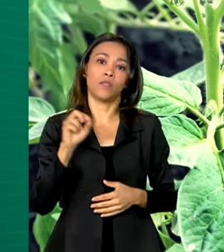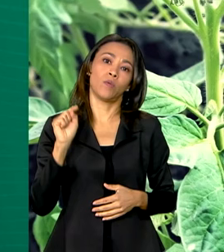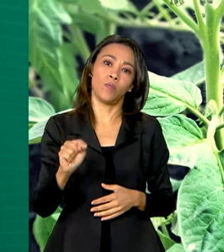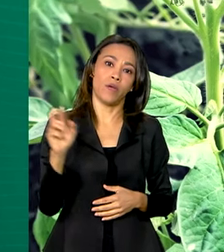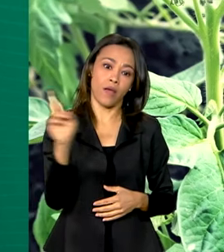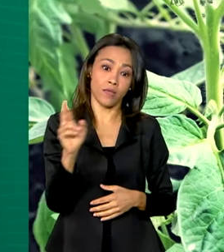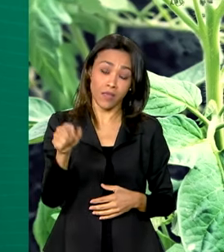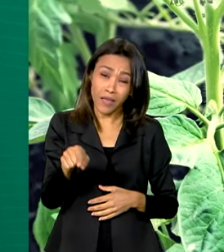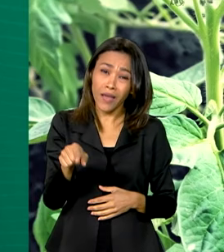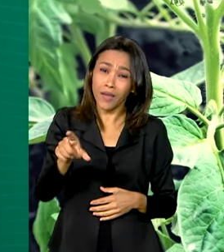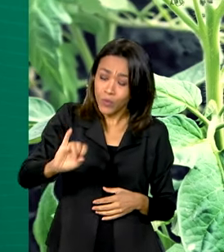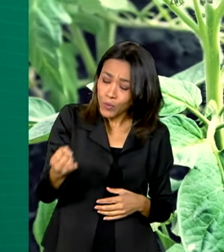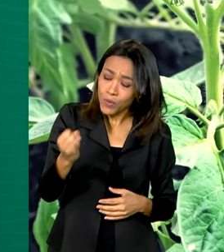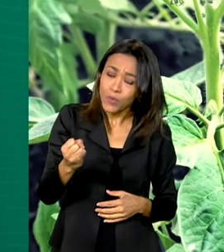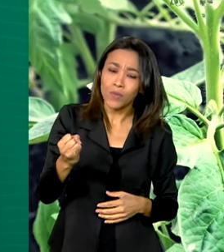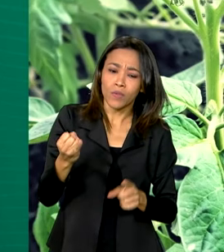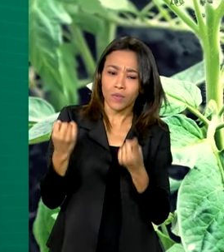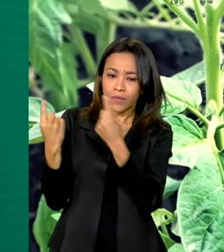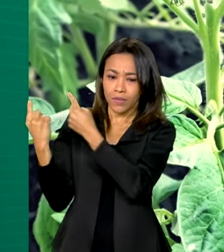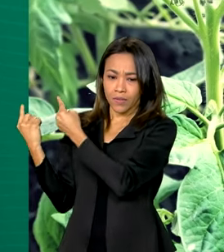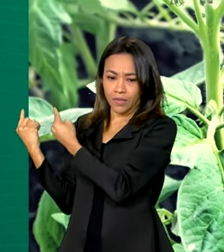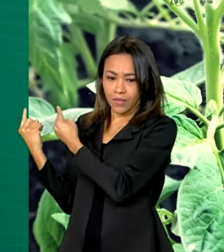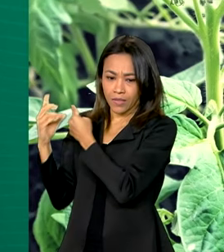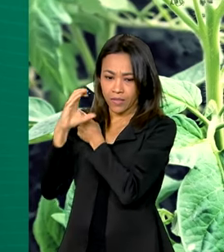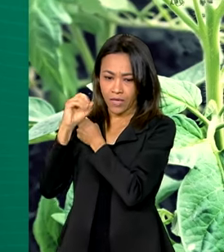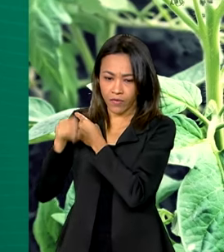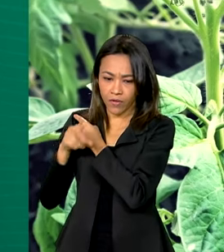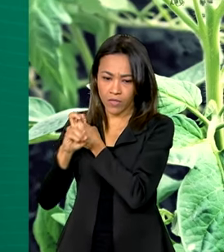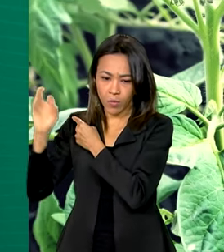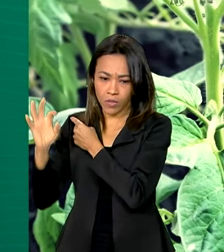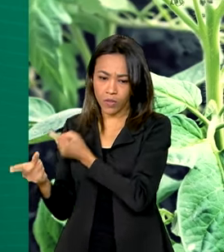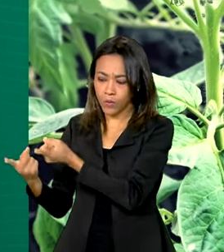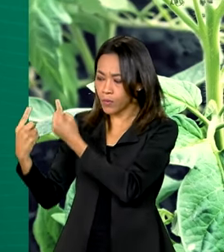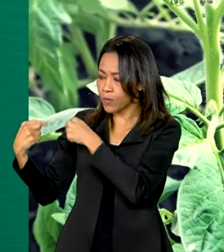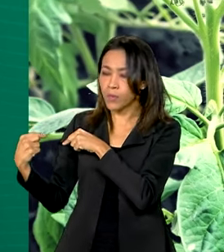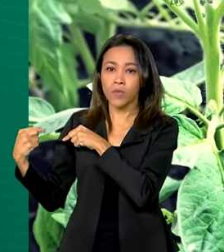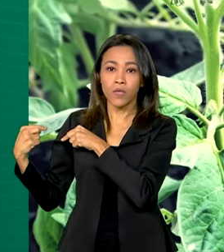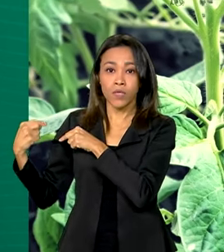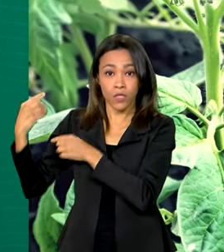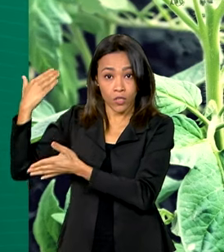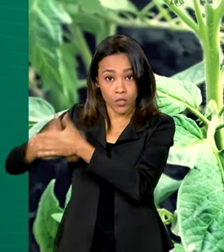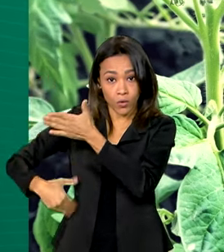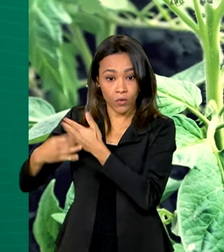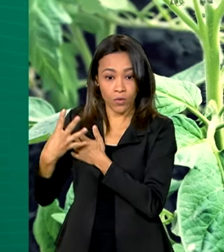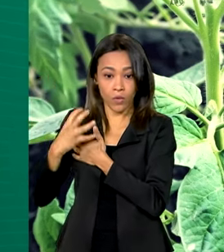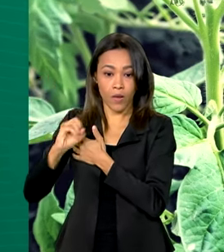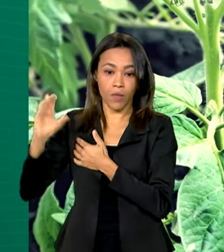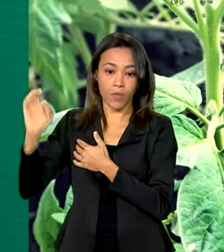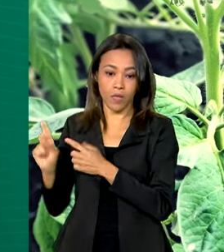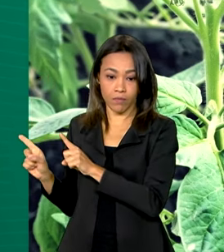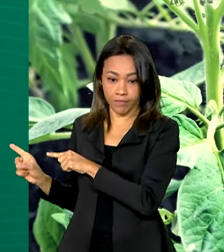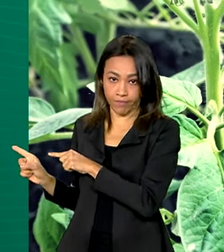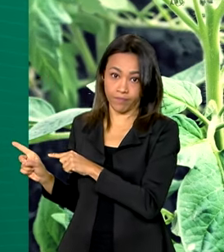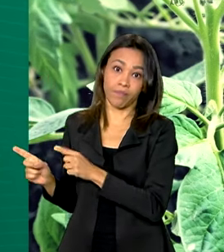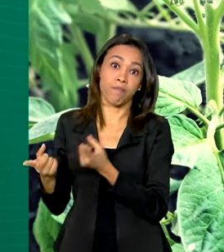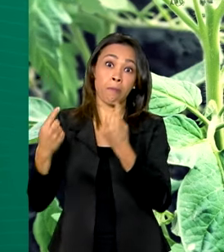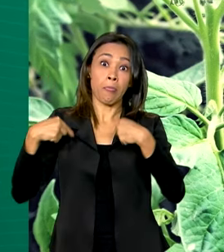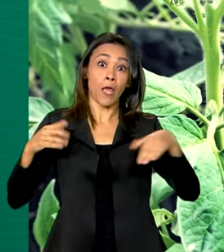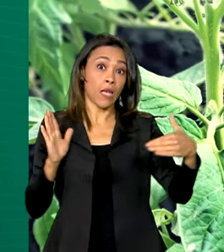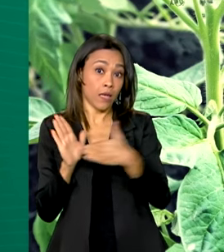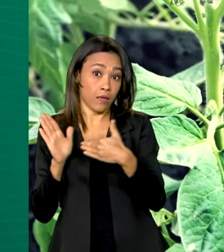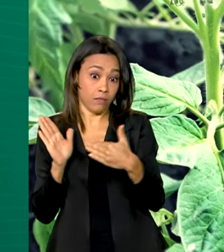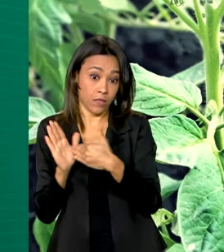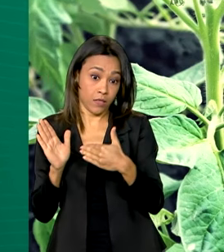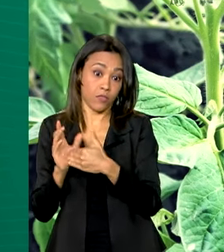linha com taxa de juros de 0,5% e desconto de até 40% para quem paga em dia. O limite de